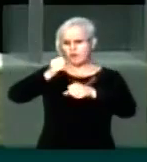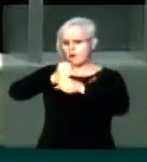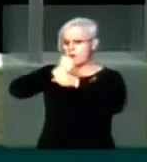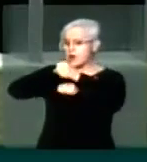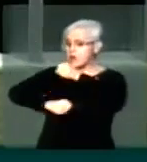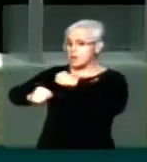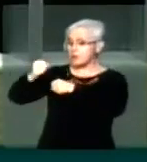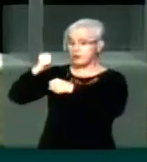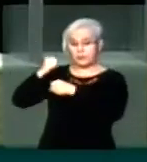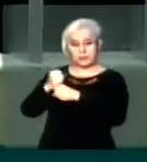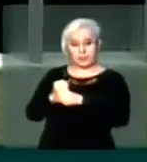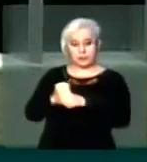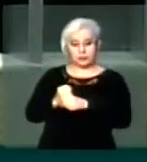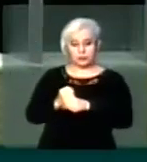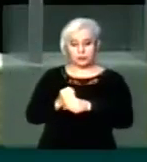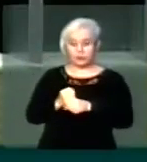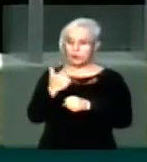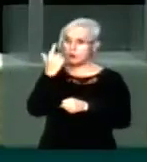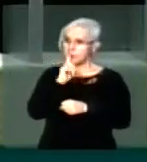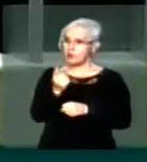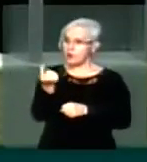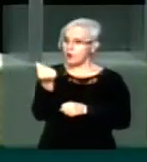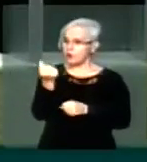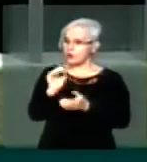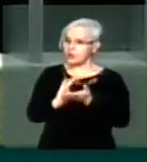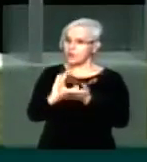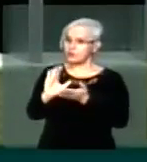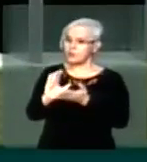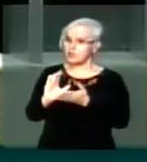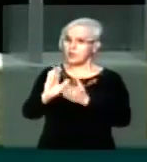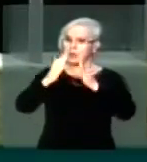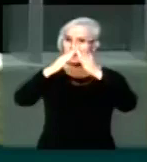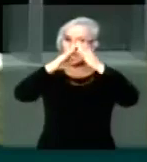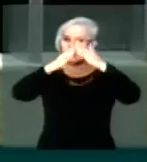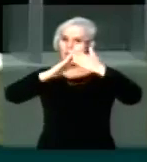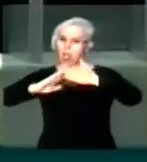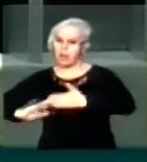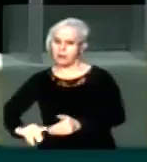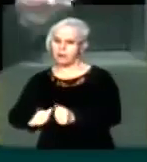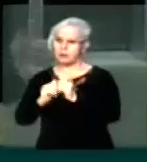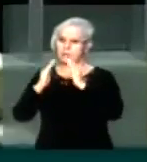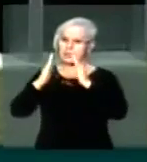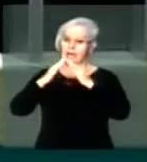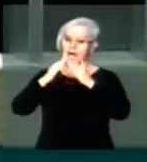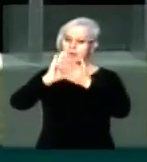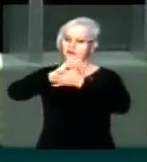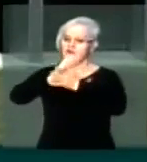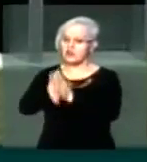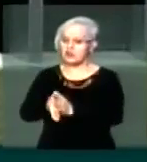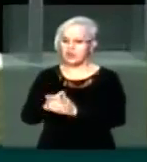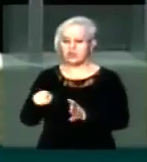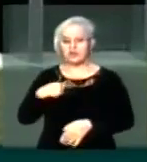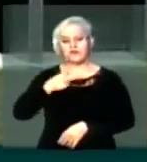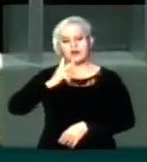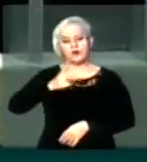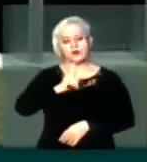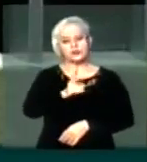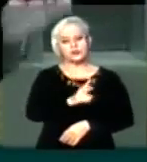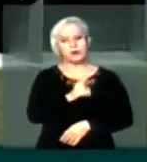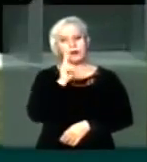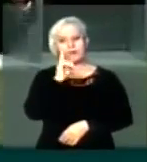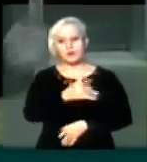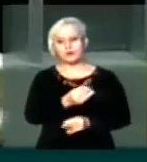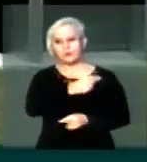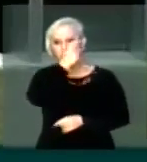dinheiro ainda não conseguiu ser aplicado, a chuva chegou, o barranco vai cair, a casa vai desmoronar, e nós vamos continuar perdendo vidas.